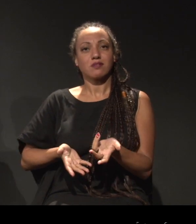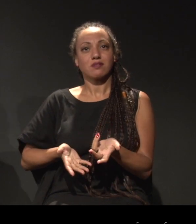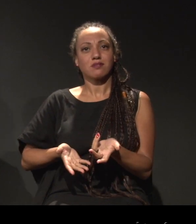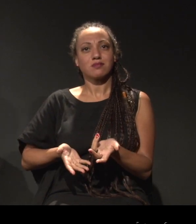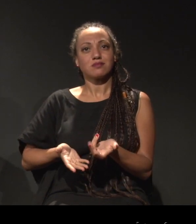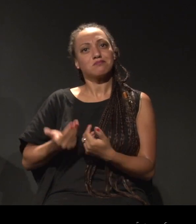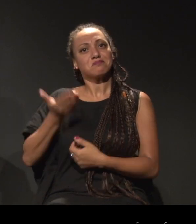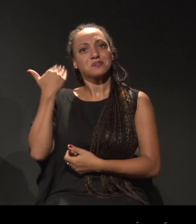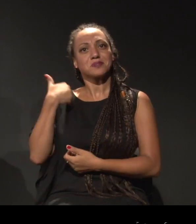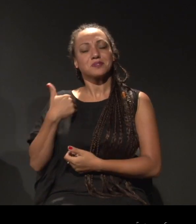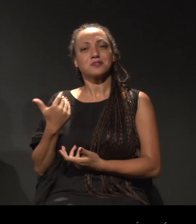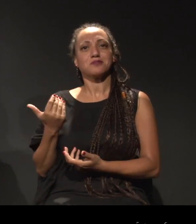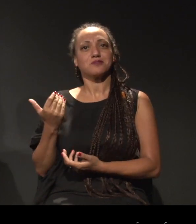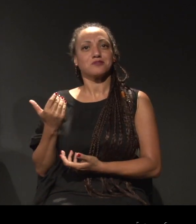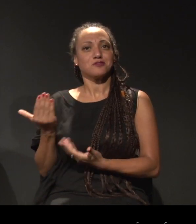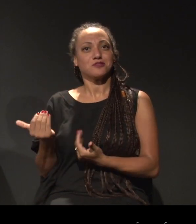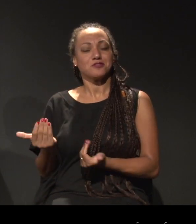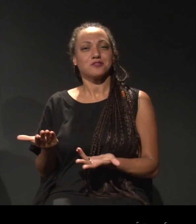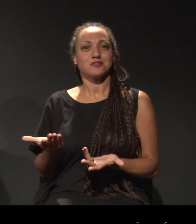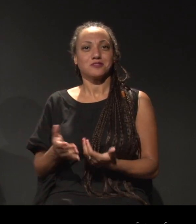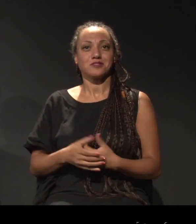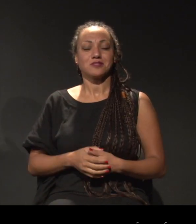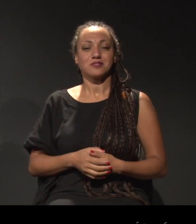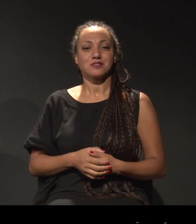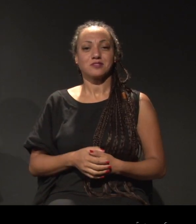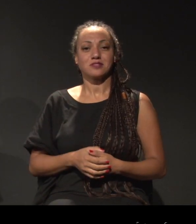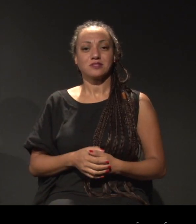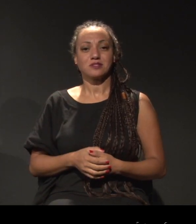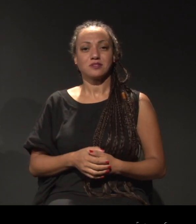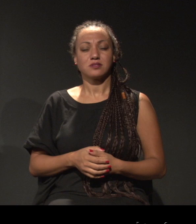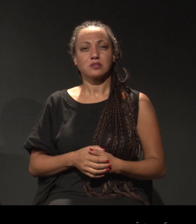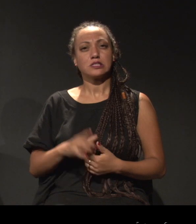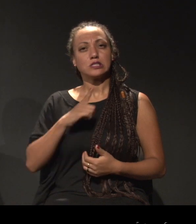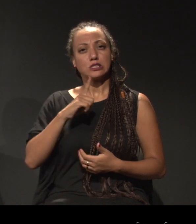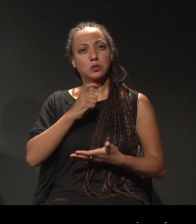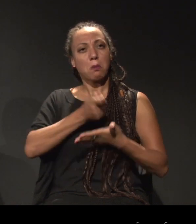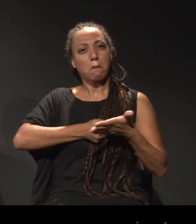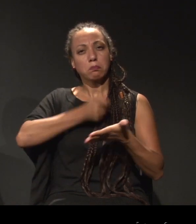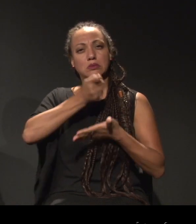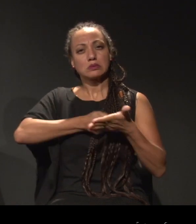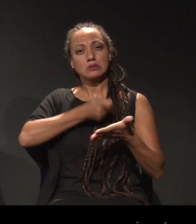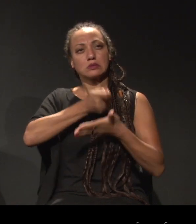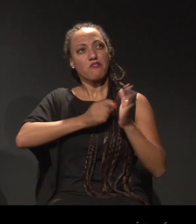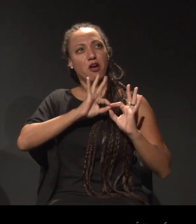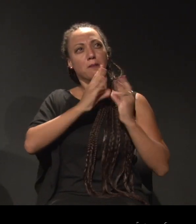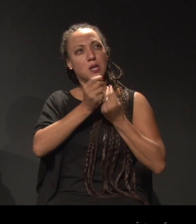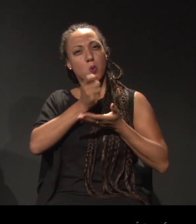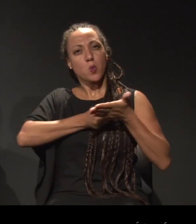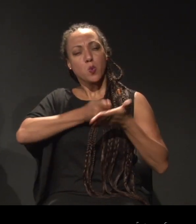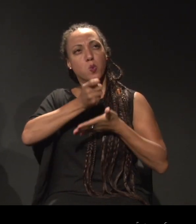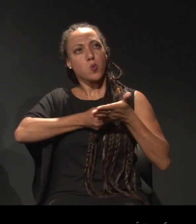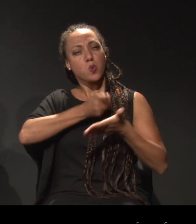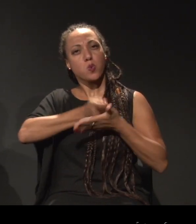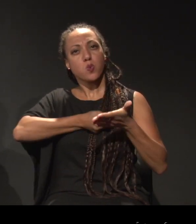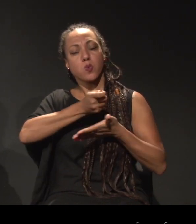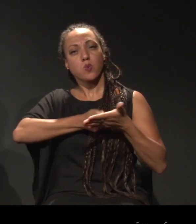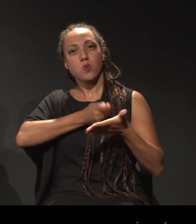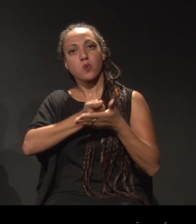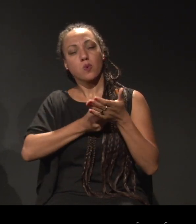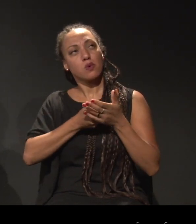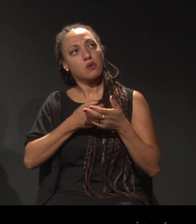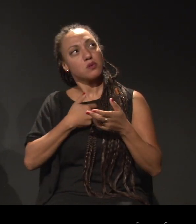Um rapaz... Toda uma militância de casa relacionada à